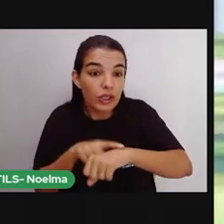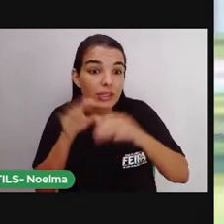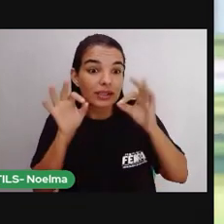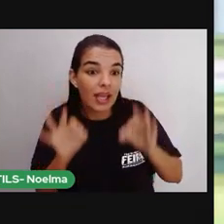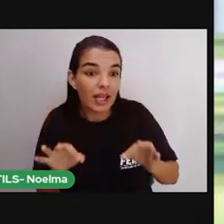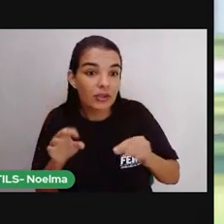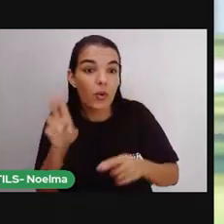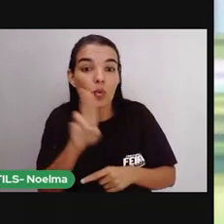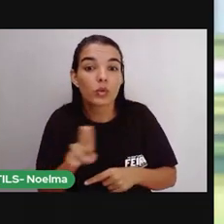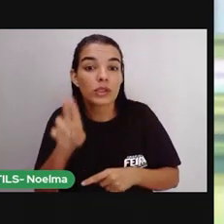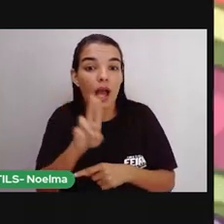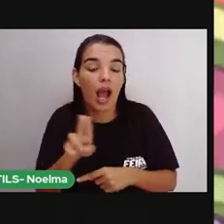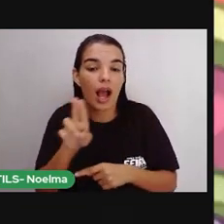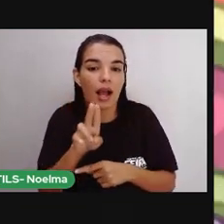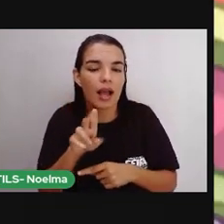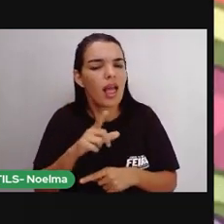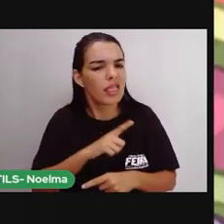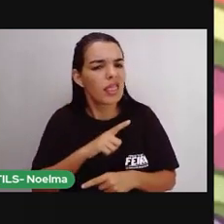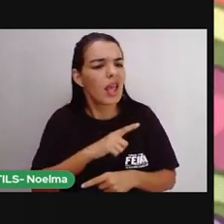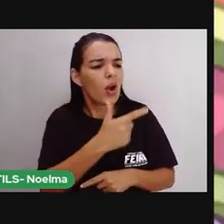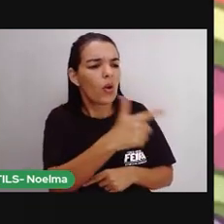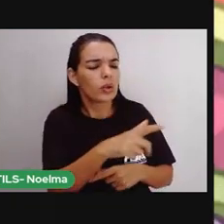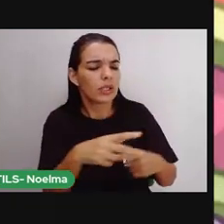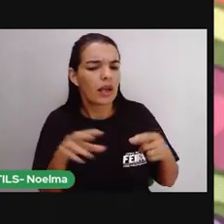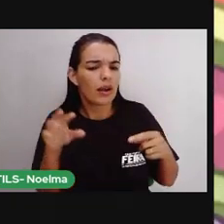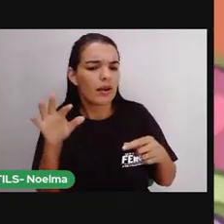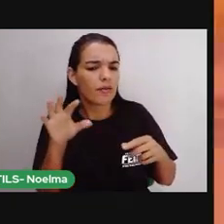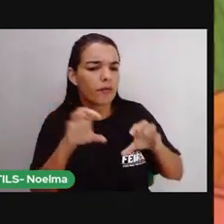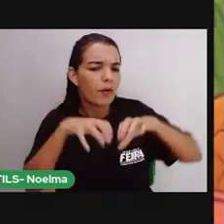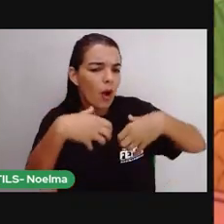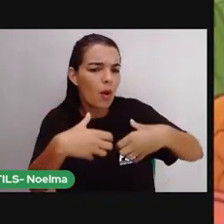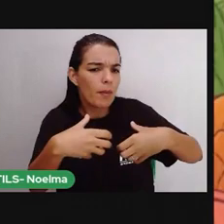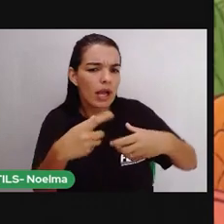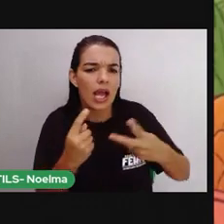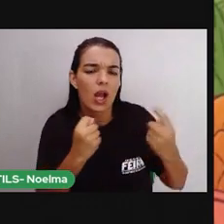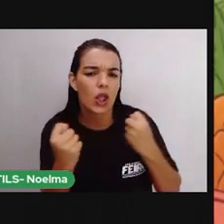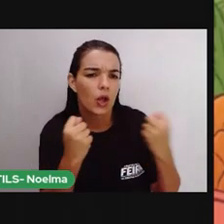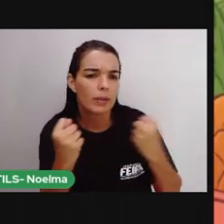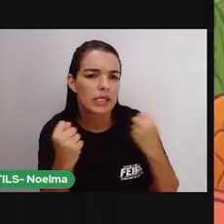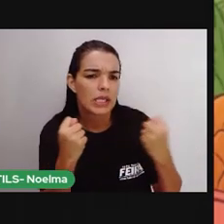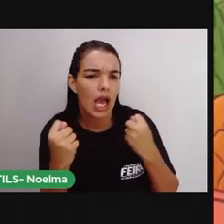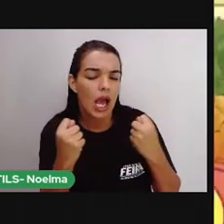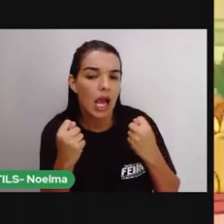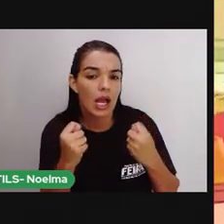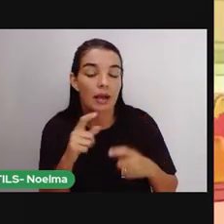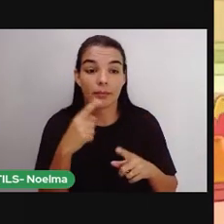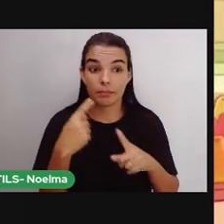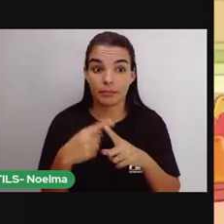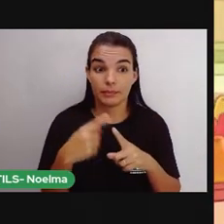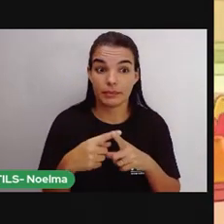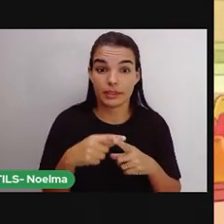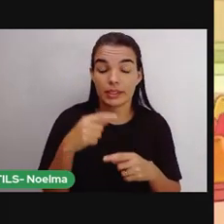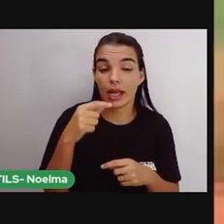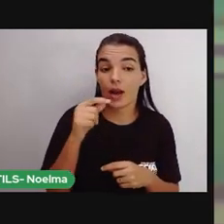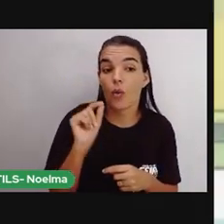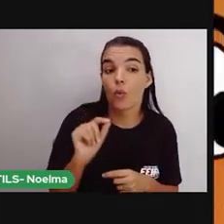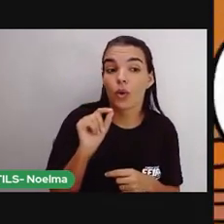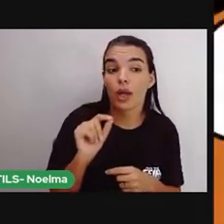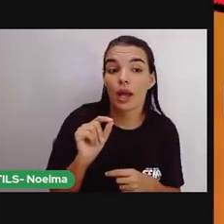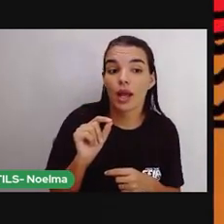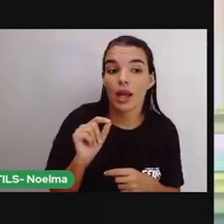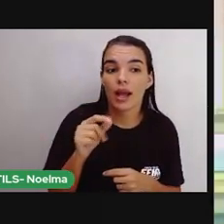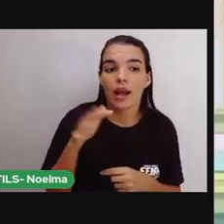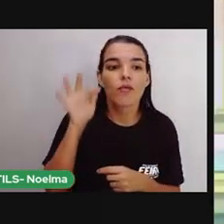Tem outros jeitos de economizar? Não se lembra, filha? Primeiro, é importante escolher as frutas da estação, que tem os menores preços.